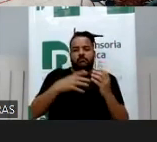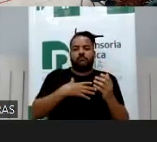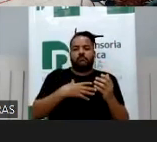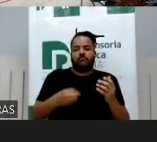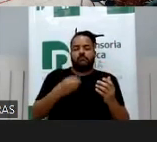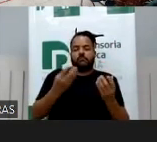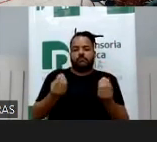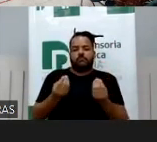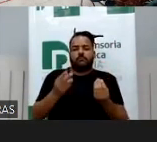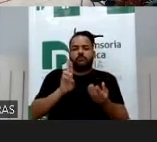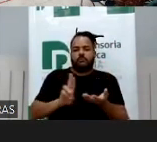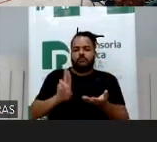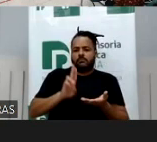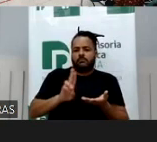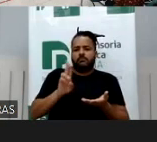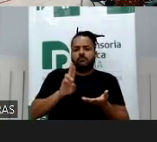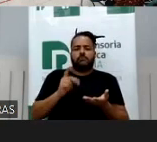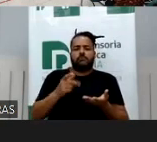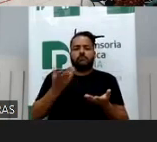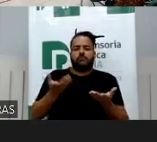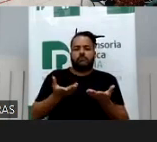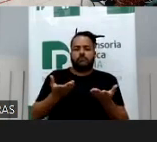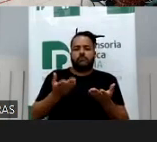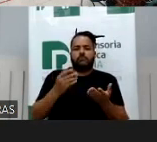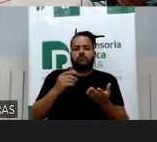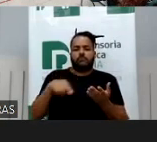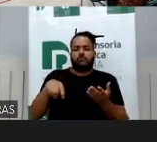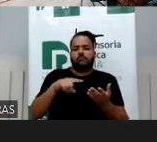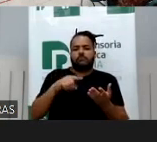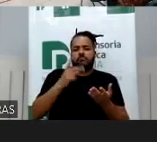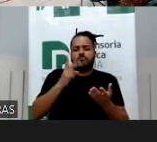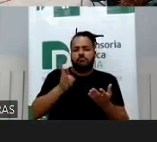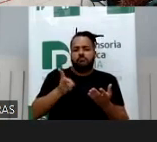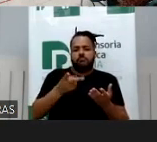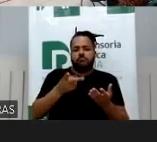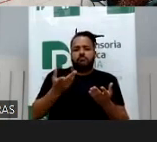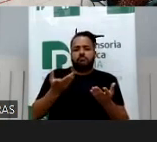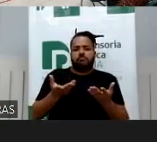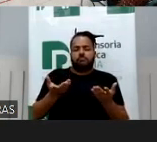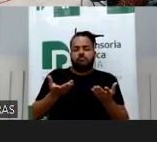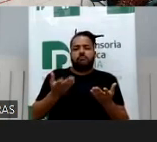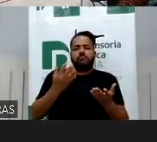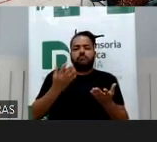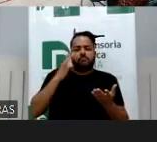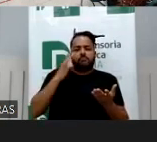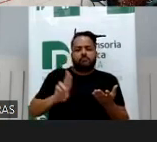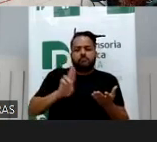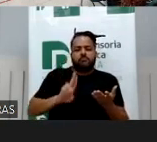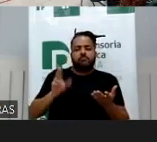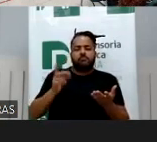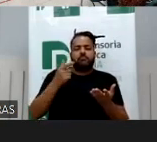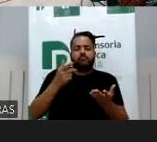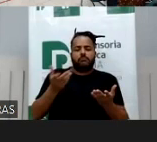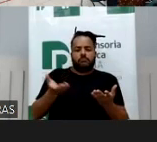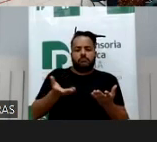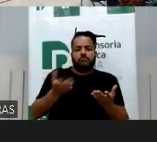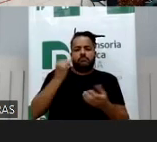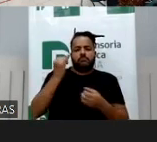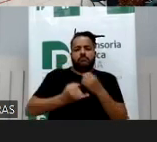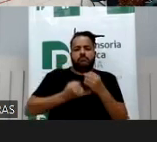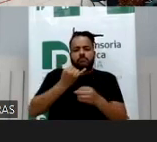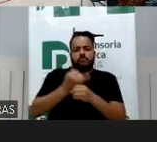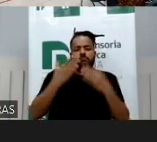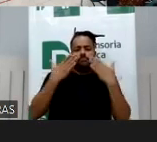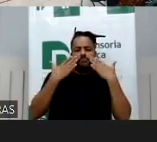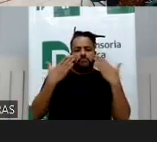e ele tem usado isso no processo, ele tem dito o tempo inteiro que ela expõe, que ela usa, né, e que ela cresceu na internet expondo a